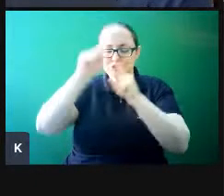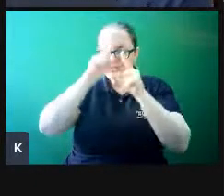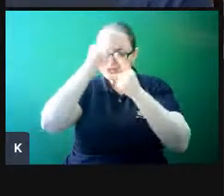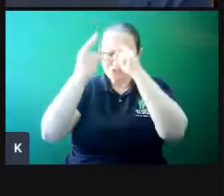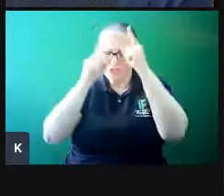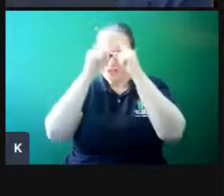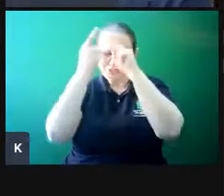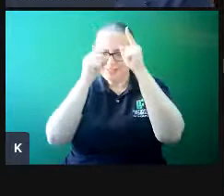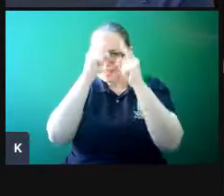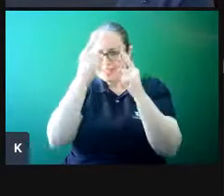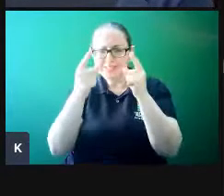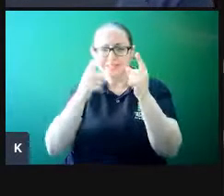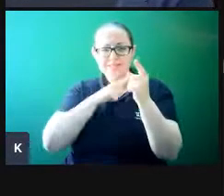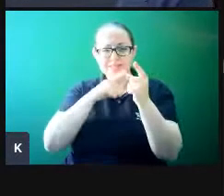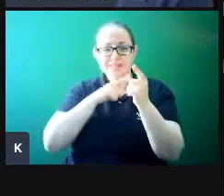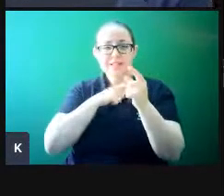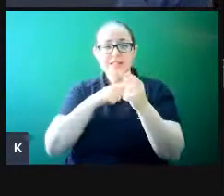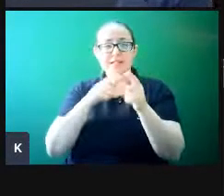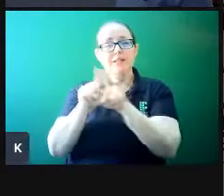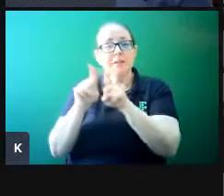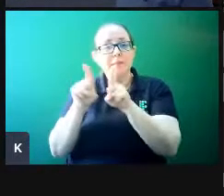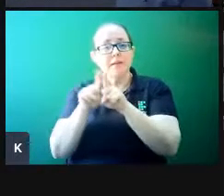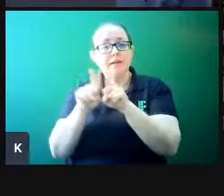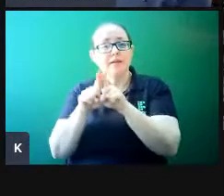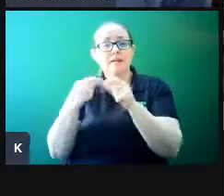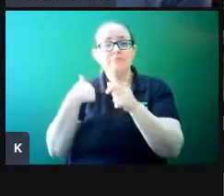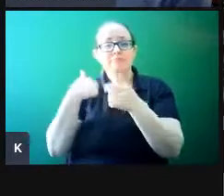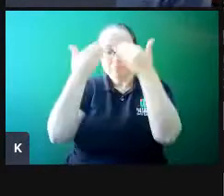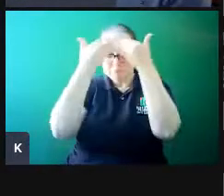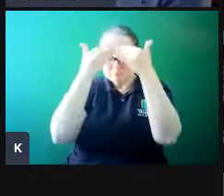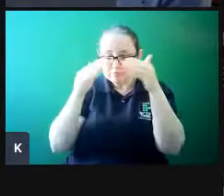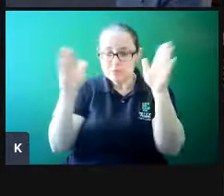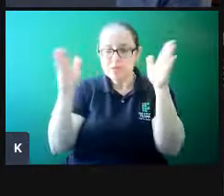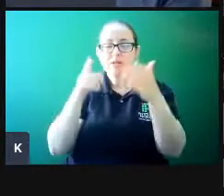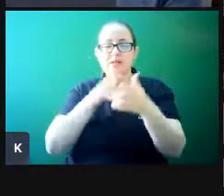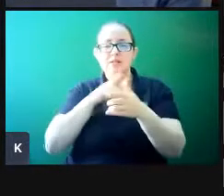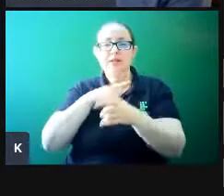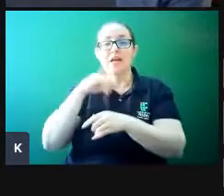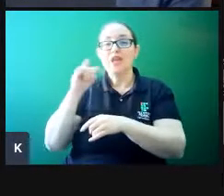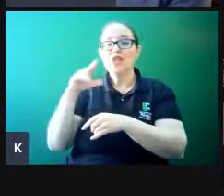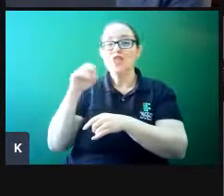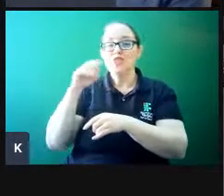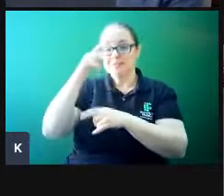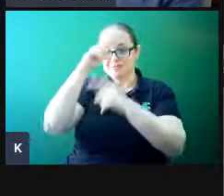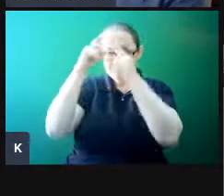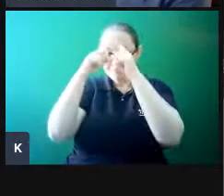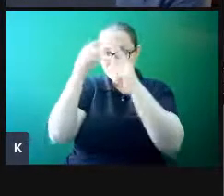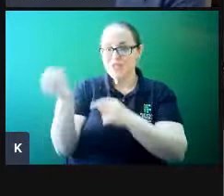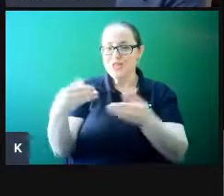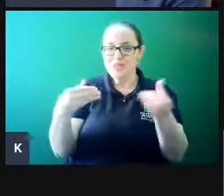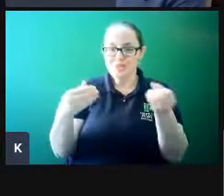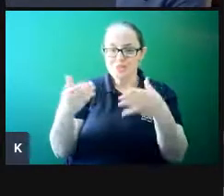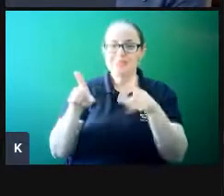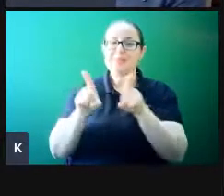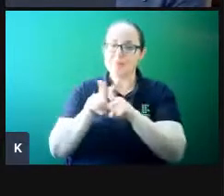e, por consequência, aumentar o potencial de inovação também. Então, tem esse